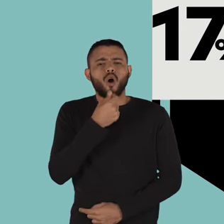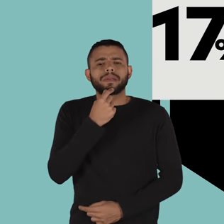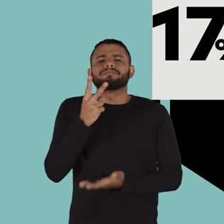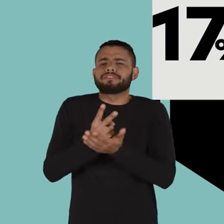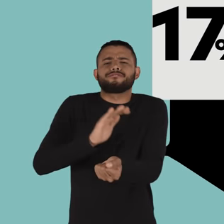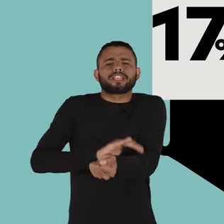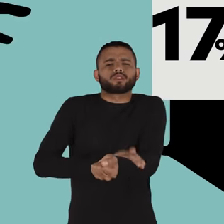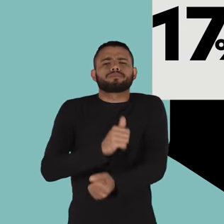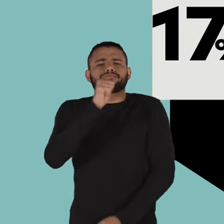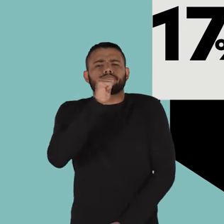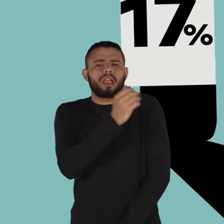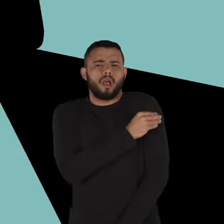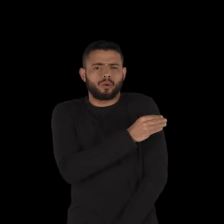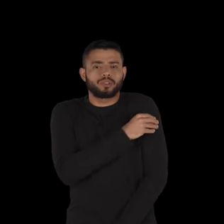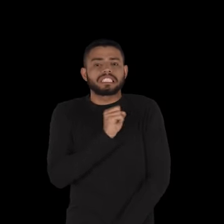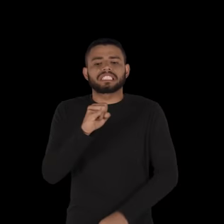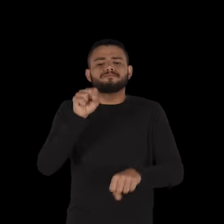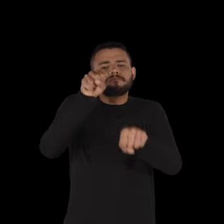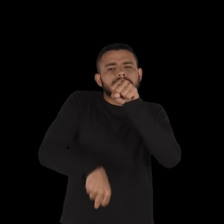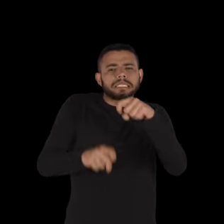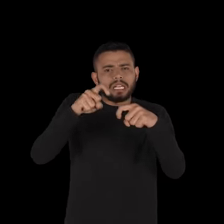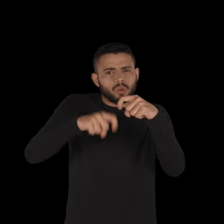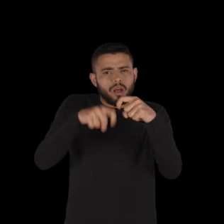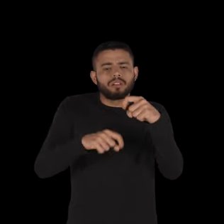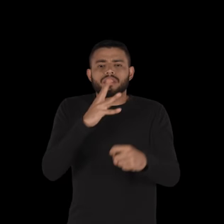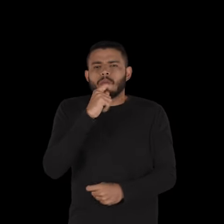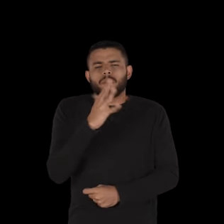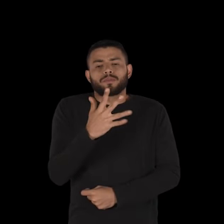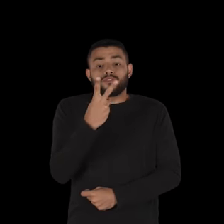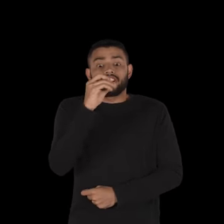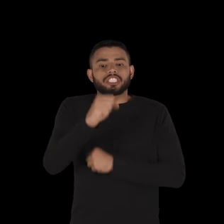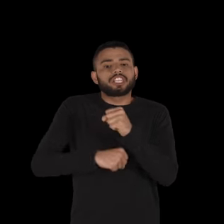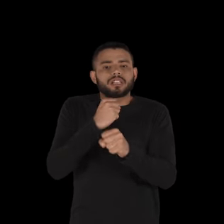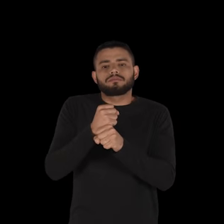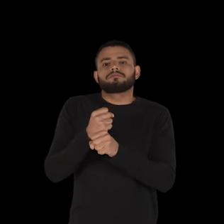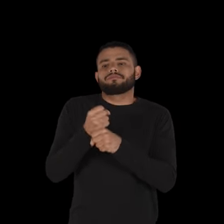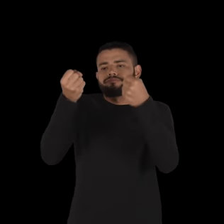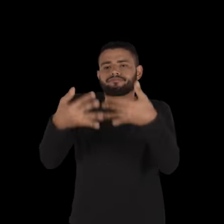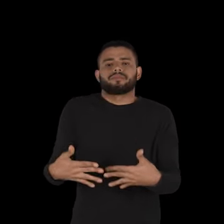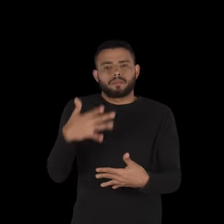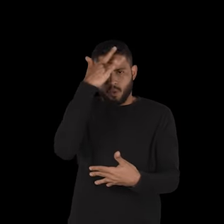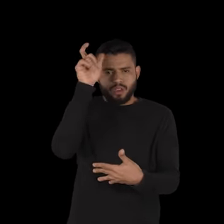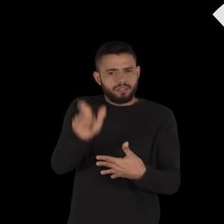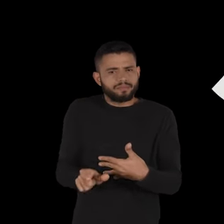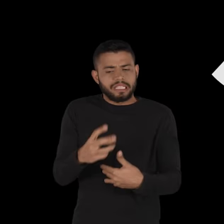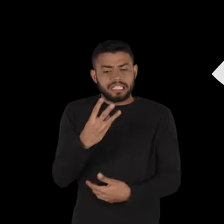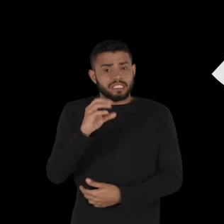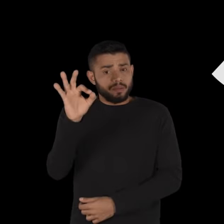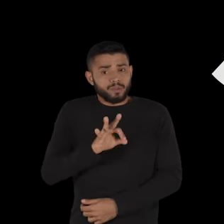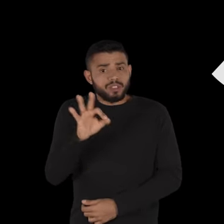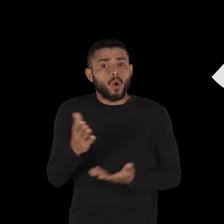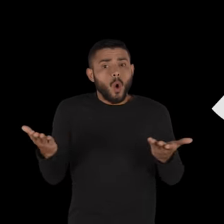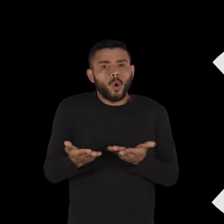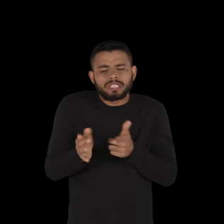algum nível de dependência alcoólica. Quando sofrem um abuso sexual, demoram em média 20 anos até contarem isso para alguém. Cerca de 30